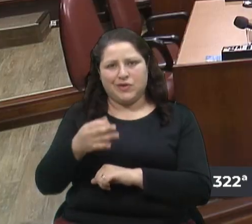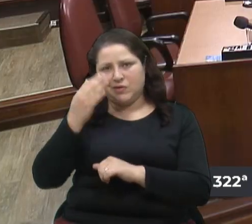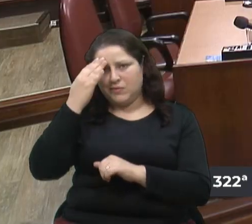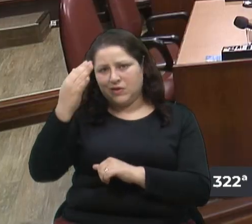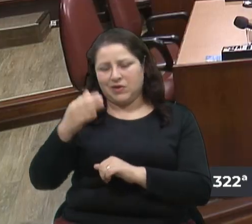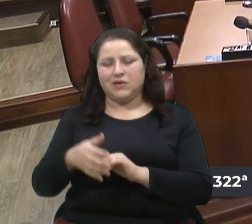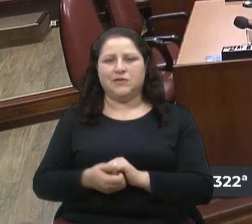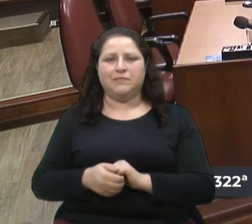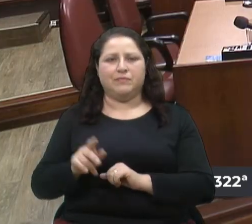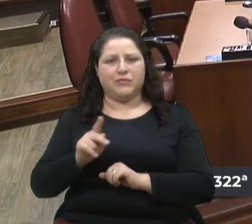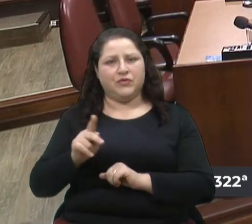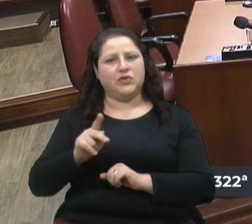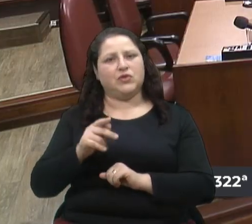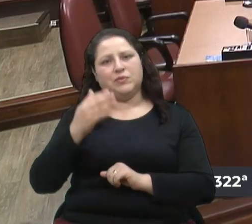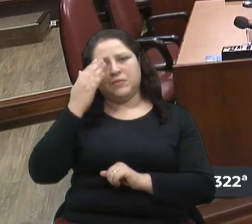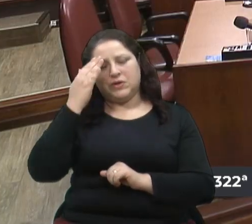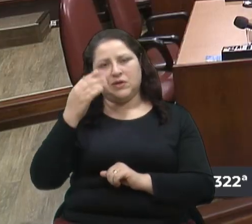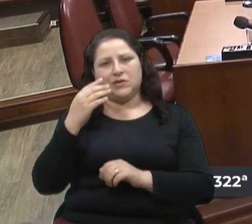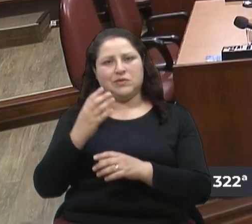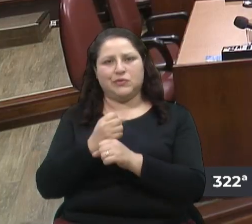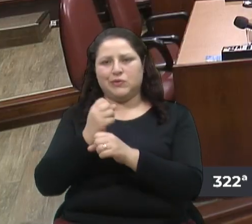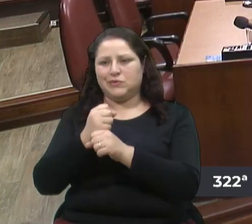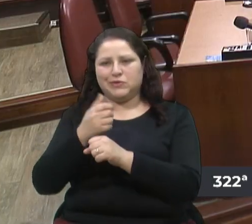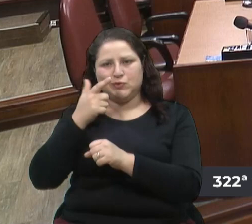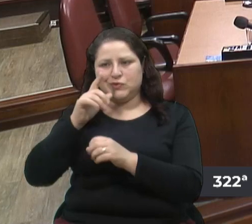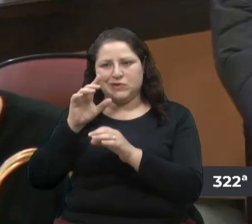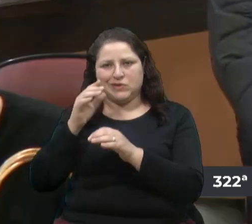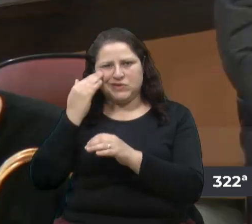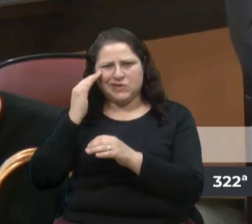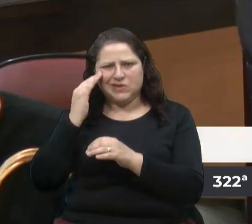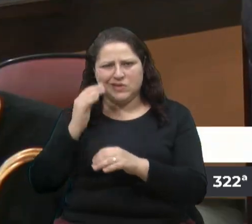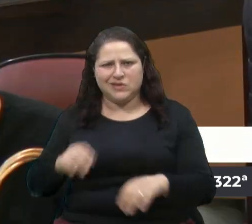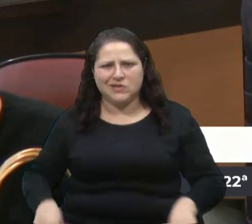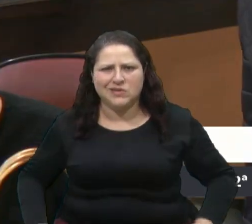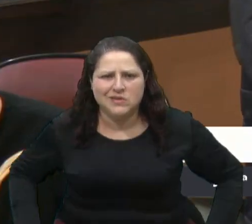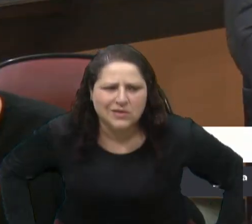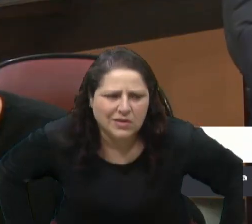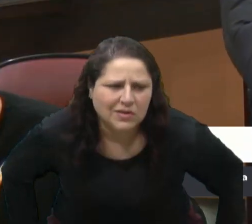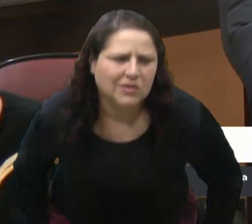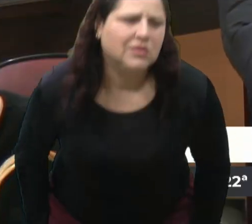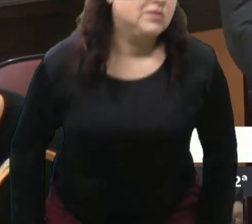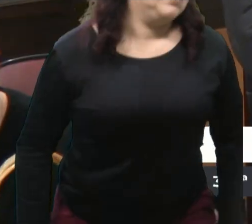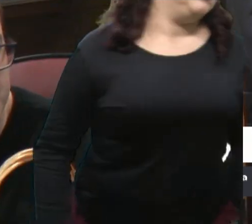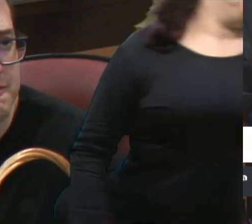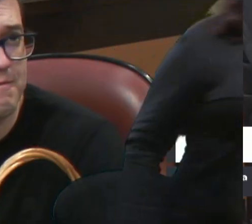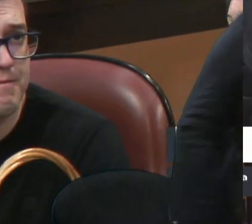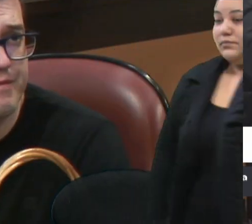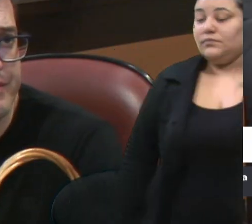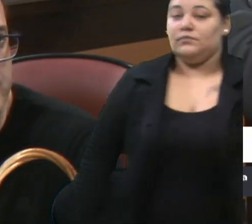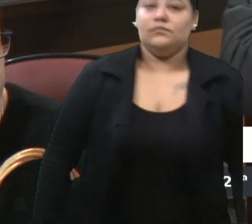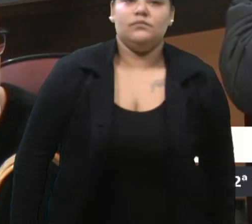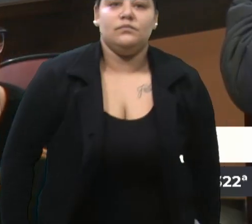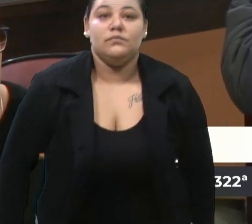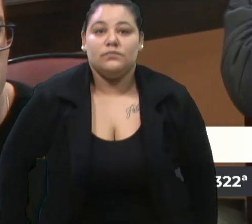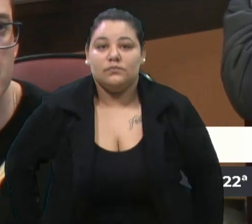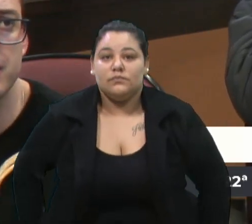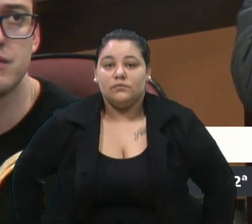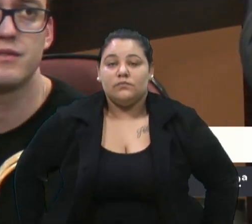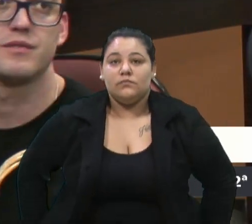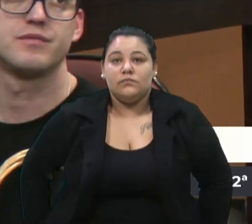professor, porque essa conta não fecha. Vai ter mais acessibilidade, menos fome no país,